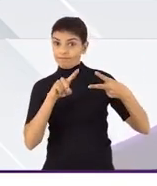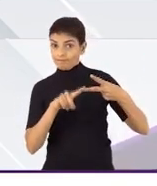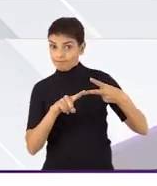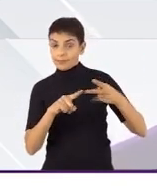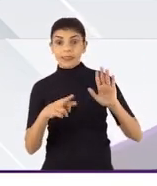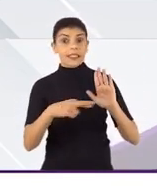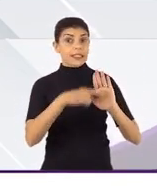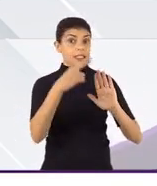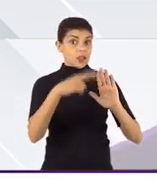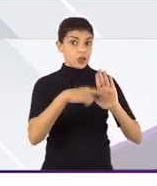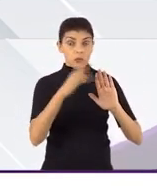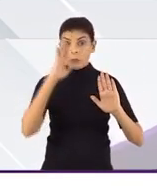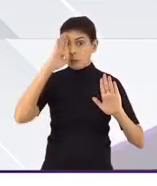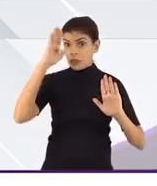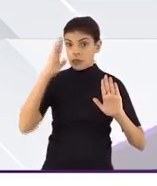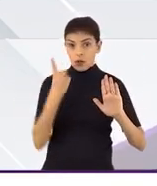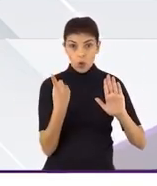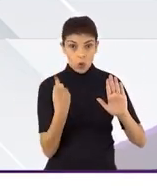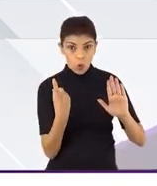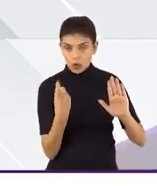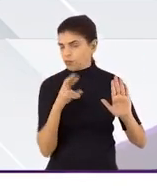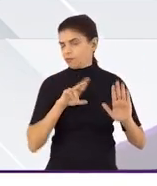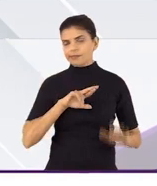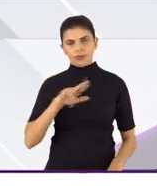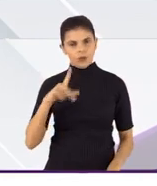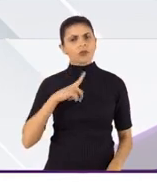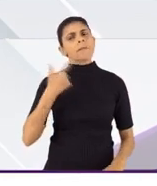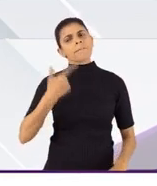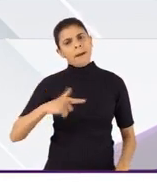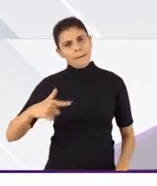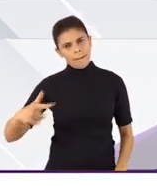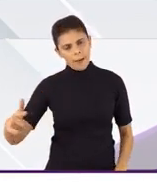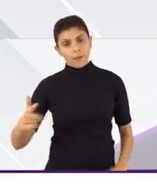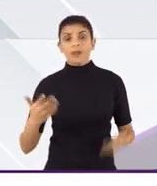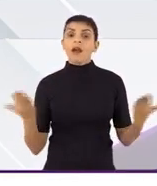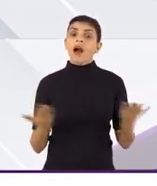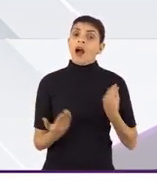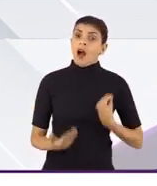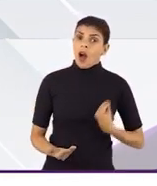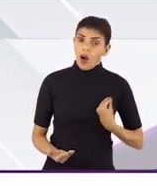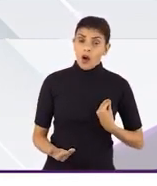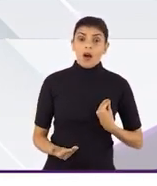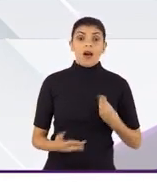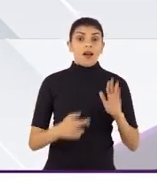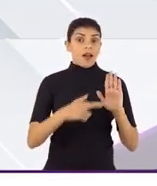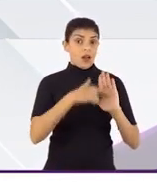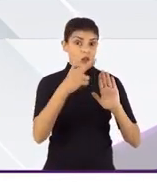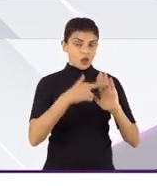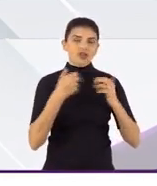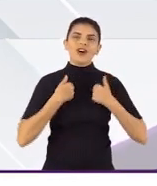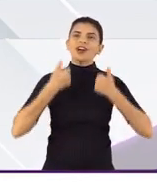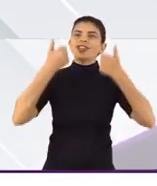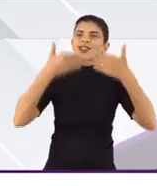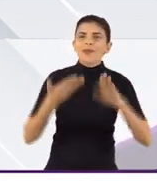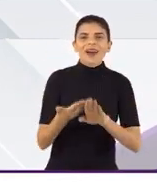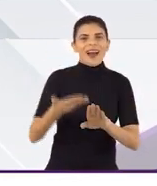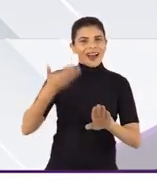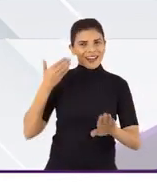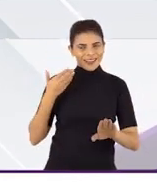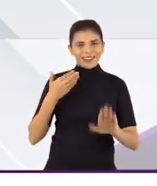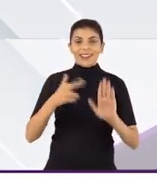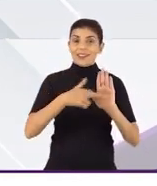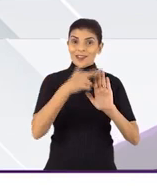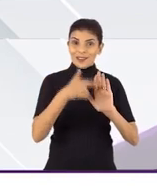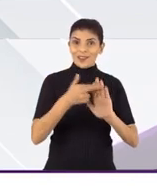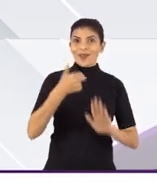resoluções principais, que não são as únicas. Atualmente, nós temos em vigor, porque, como eu falei